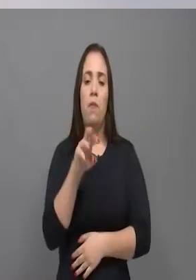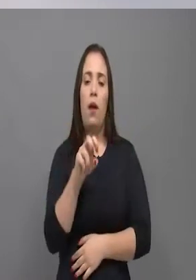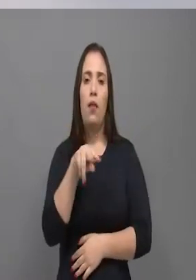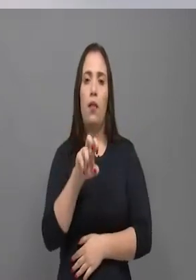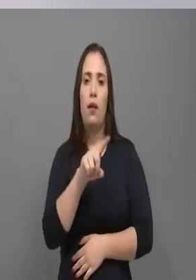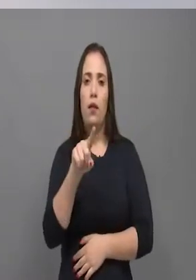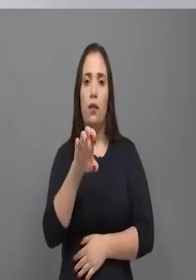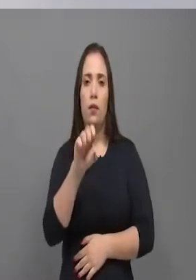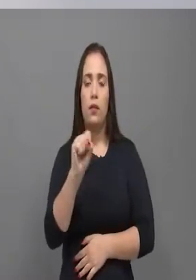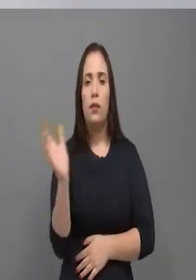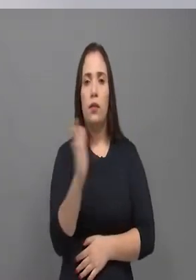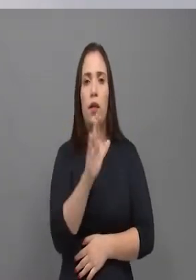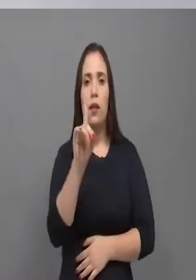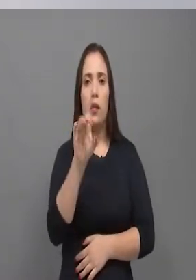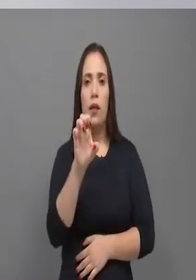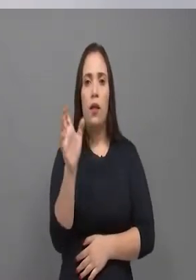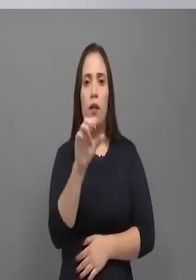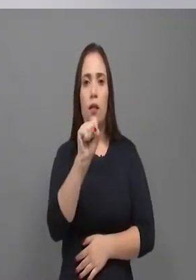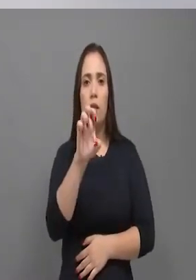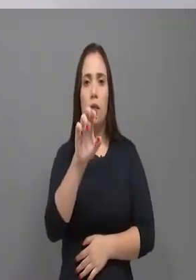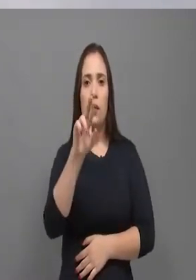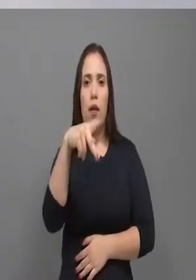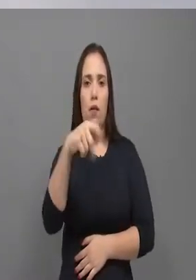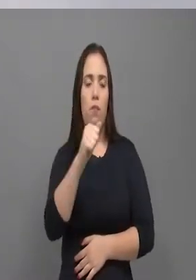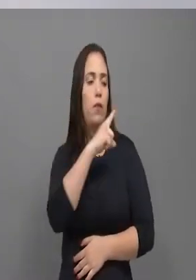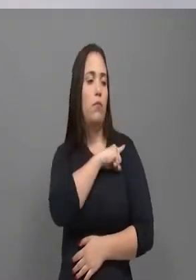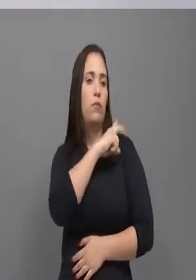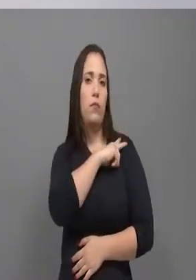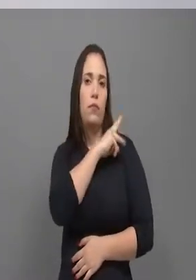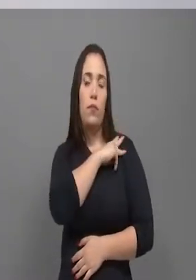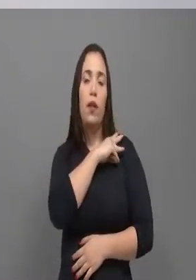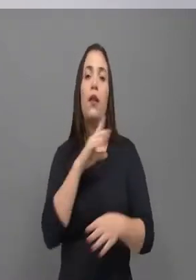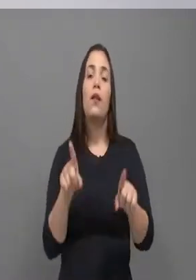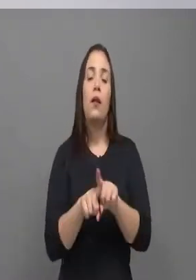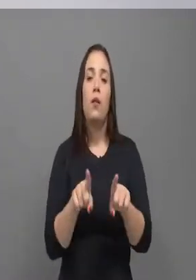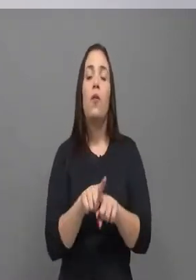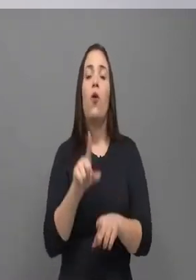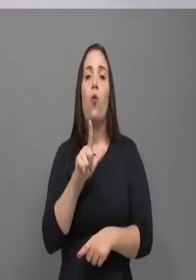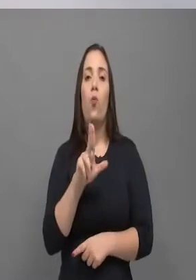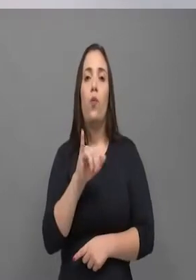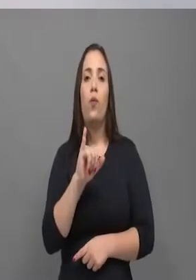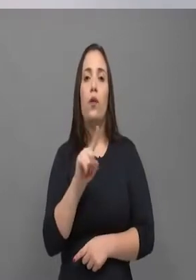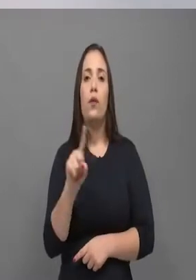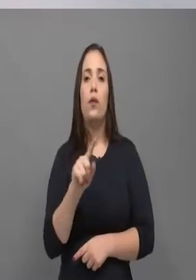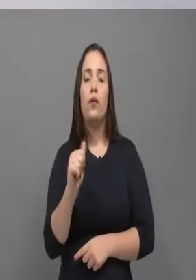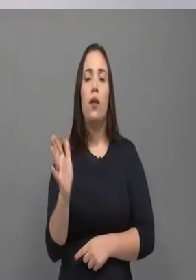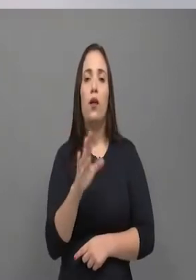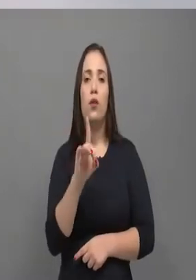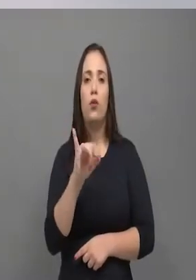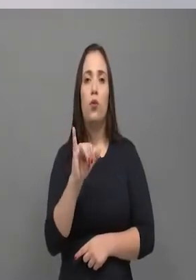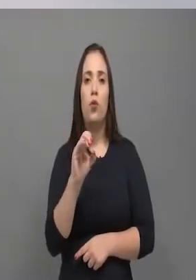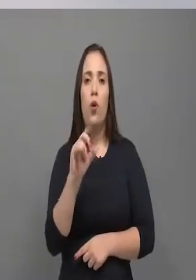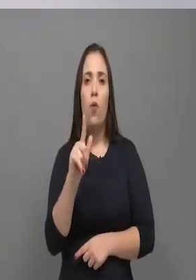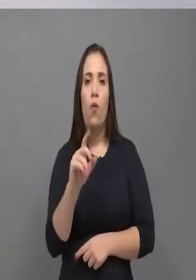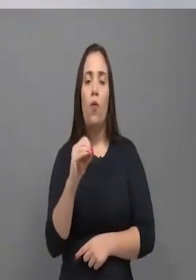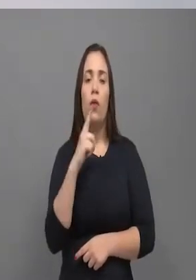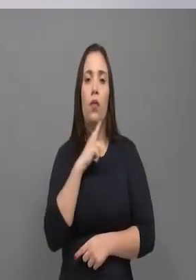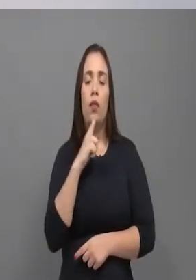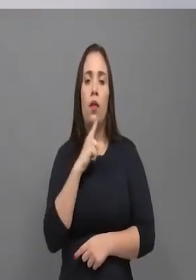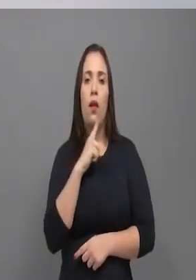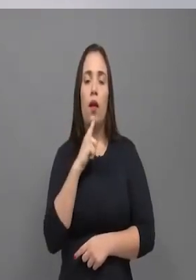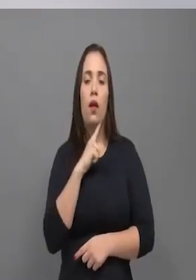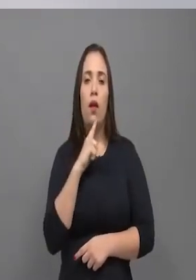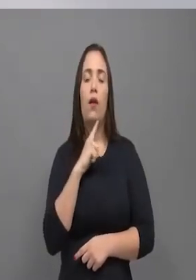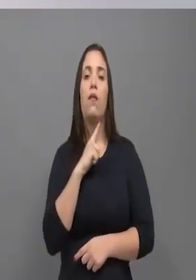onde a região carente, a região oeste da cidade, toda ela é carente, daí porque os prefeitos se preocuparam de